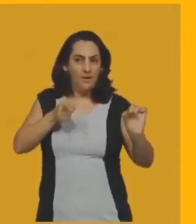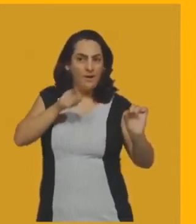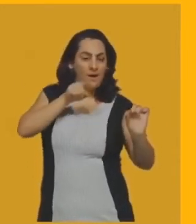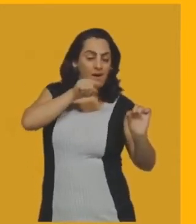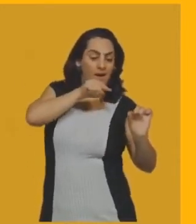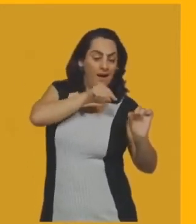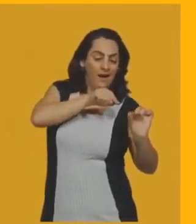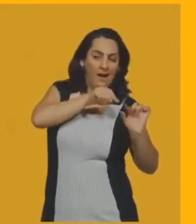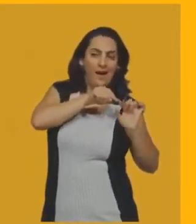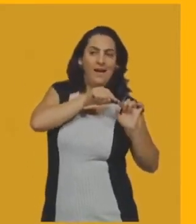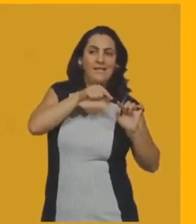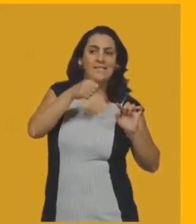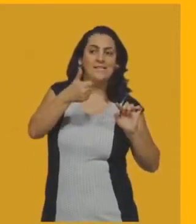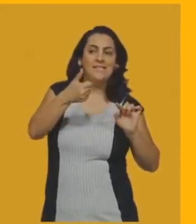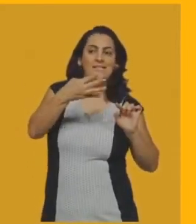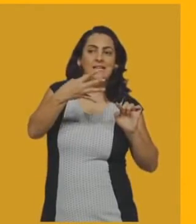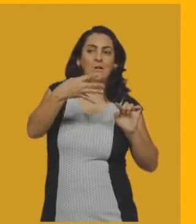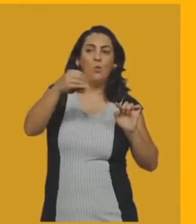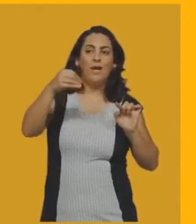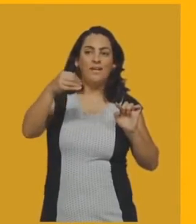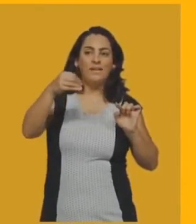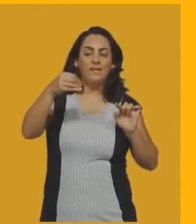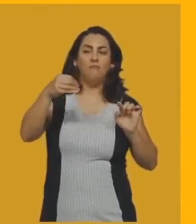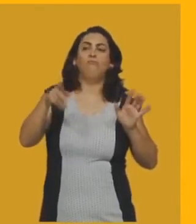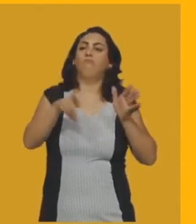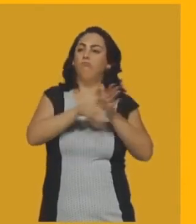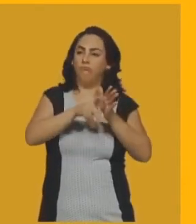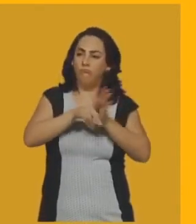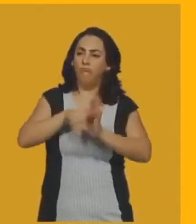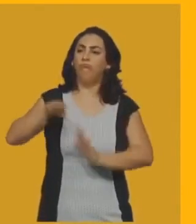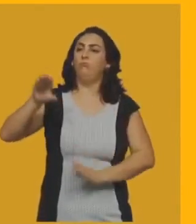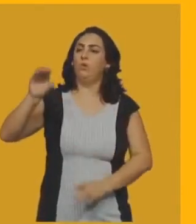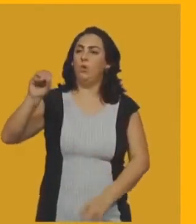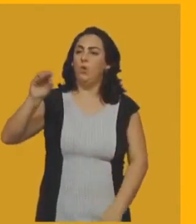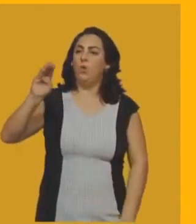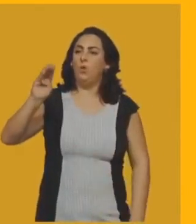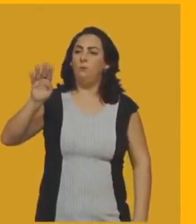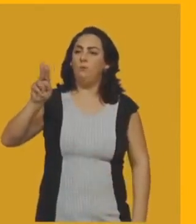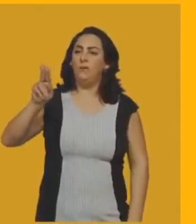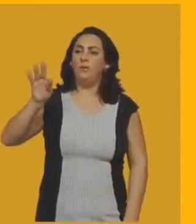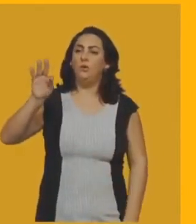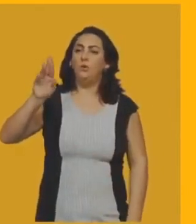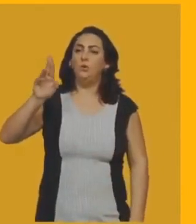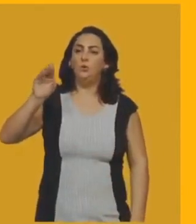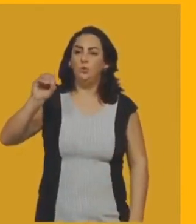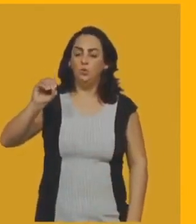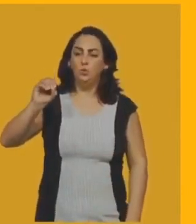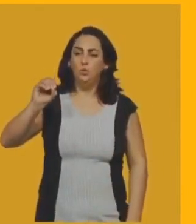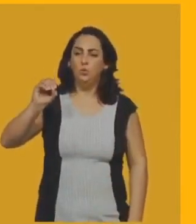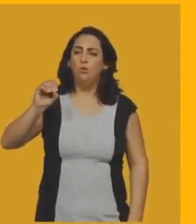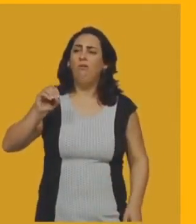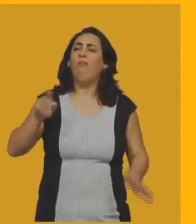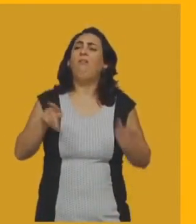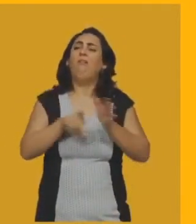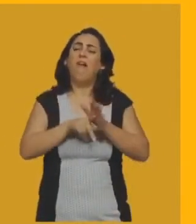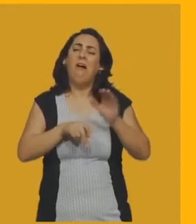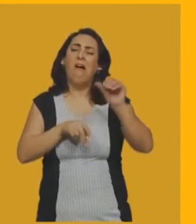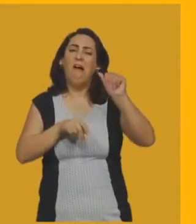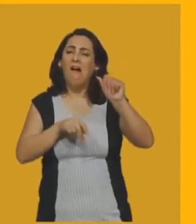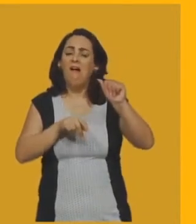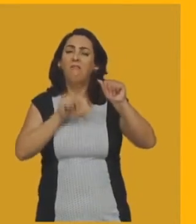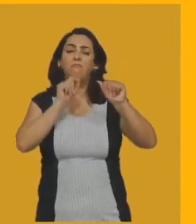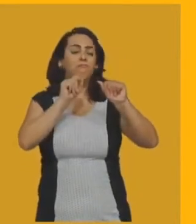graus, então ele é um ângulo obtuso. Como que eu posso achar o A? Olha, nós acabamos de falar, né,